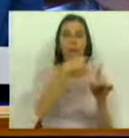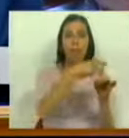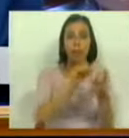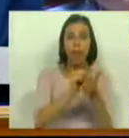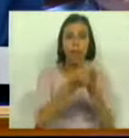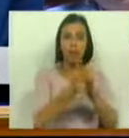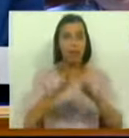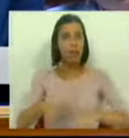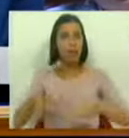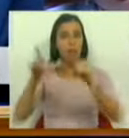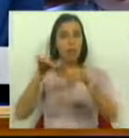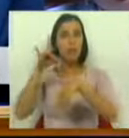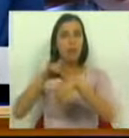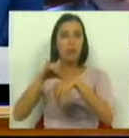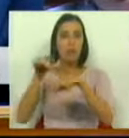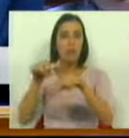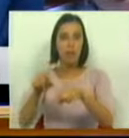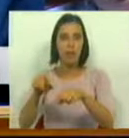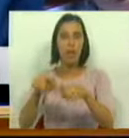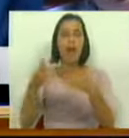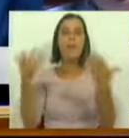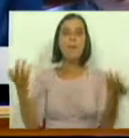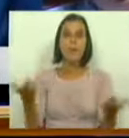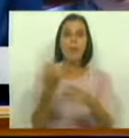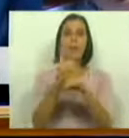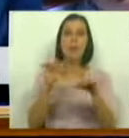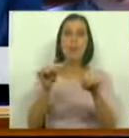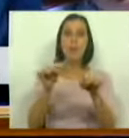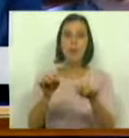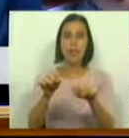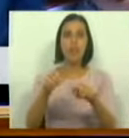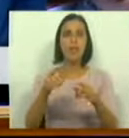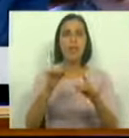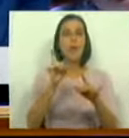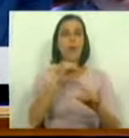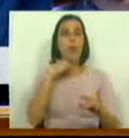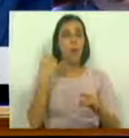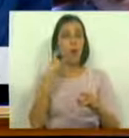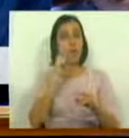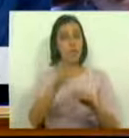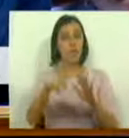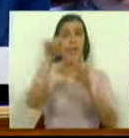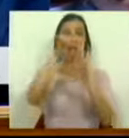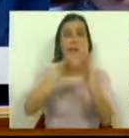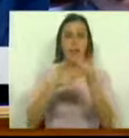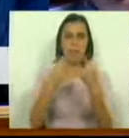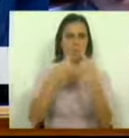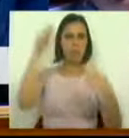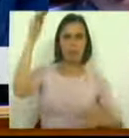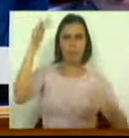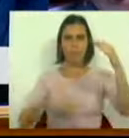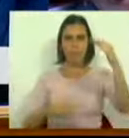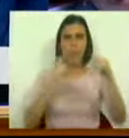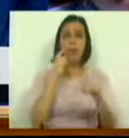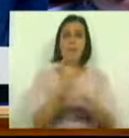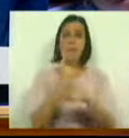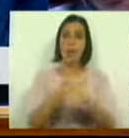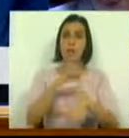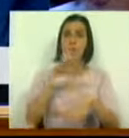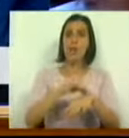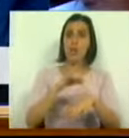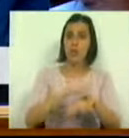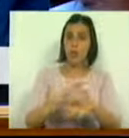à evolução da patologia. Por isso, não raro se assiste a critérios dísperes para as mesmas doenças,